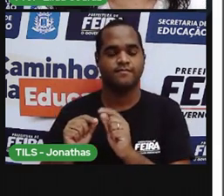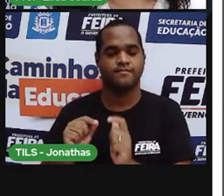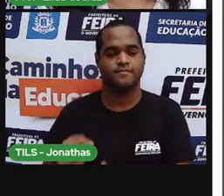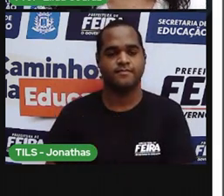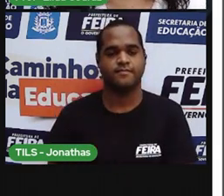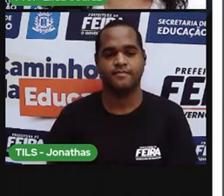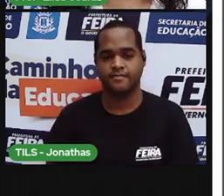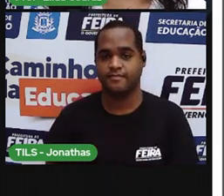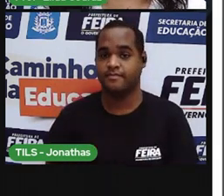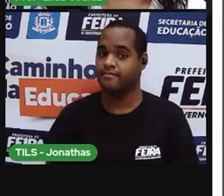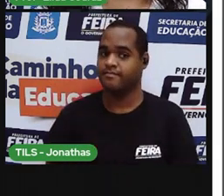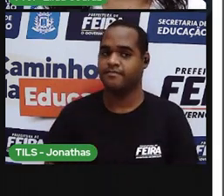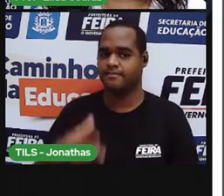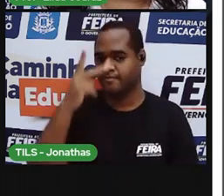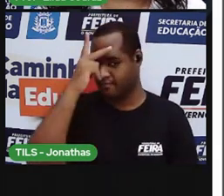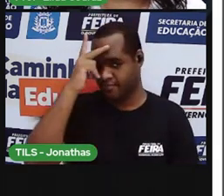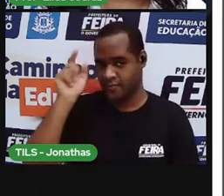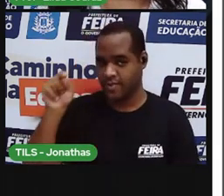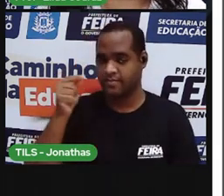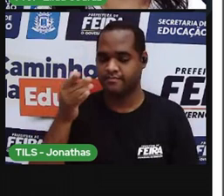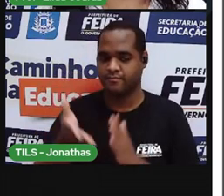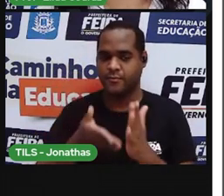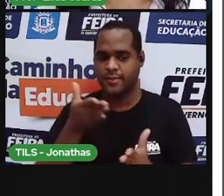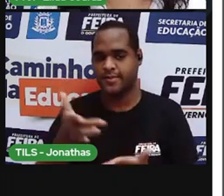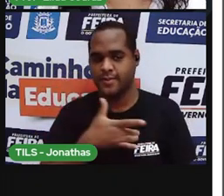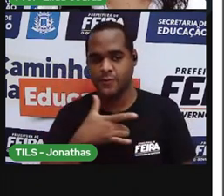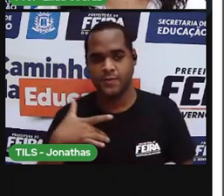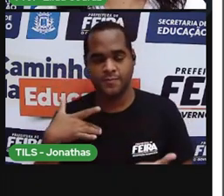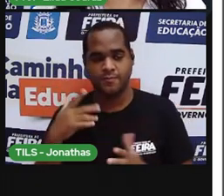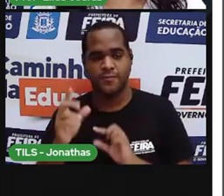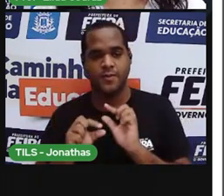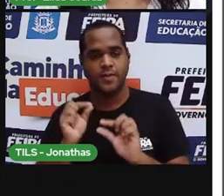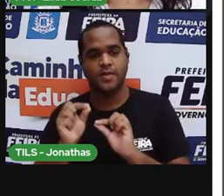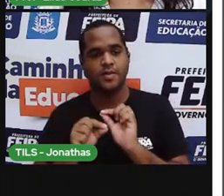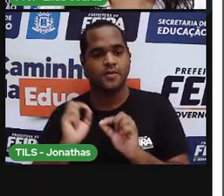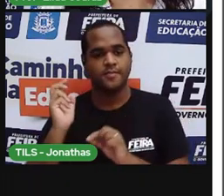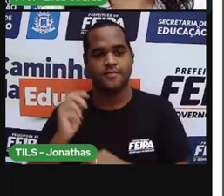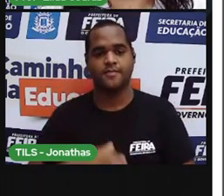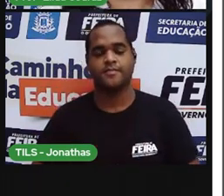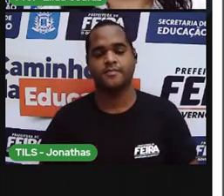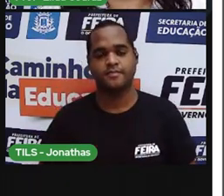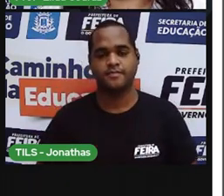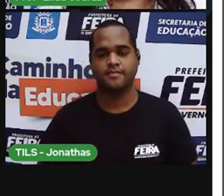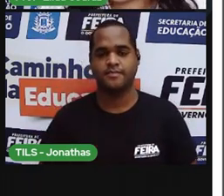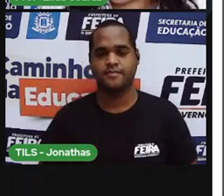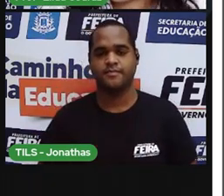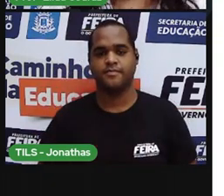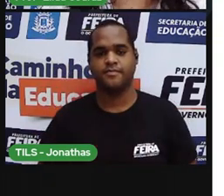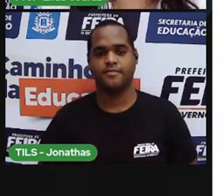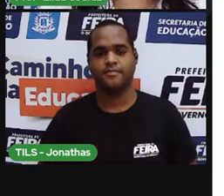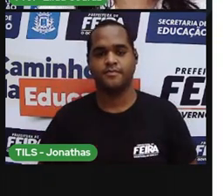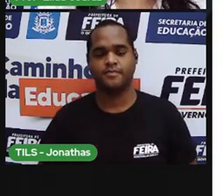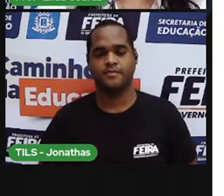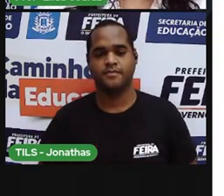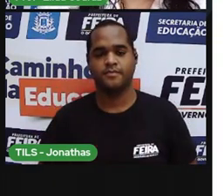E pinta aí quem é que cuida da saúde. E você vai registrar isso, tudo bem?